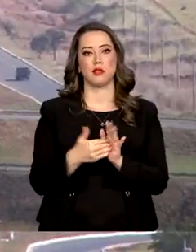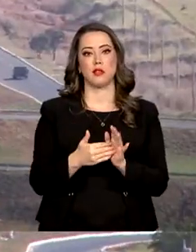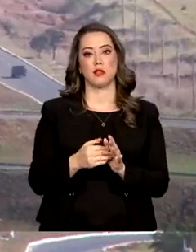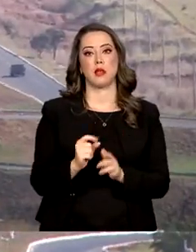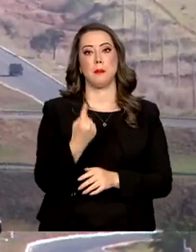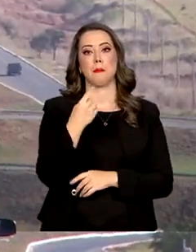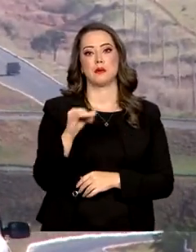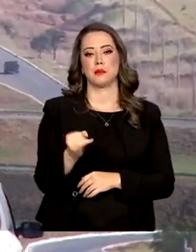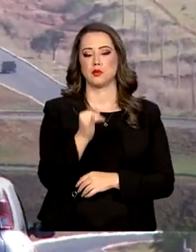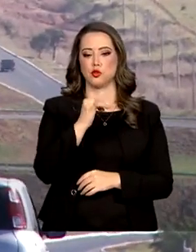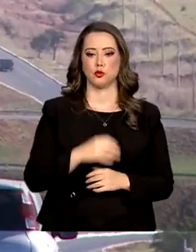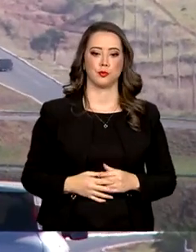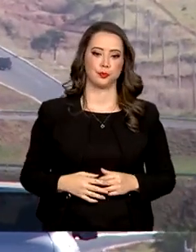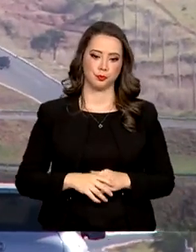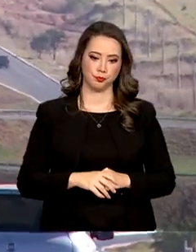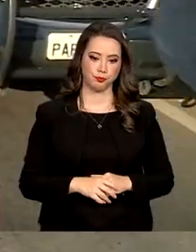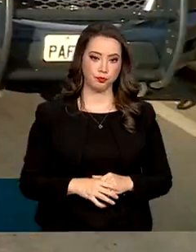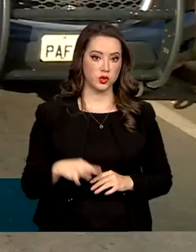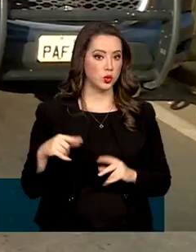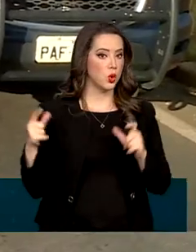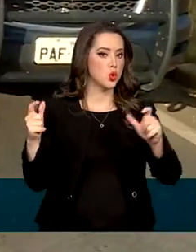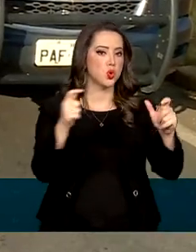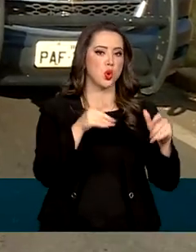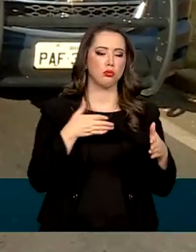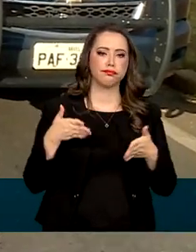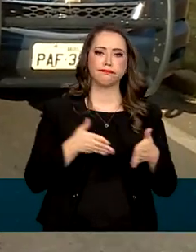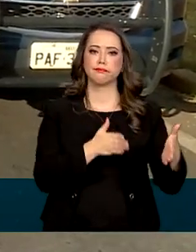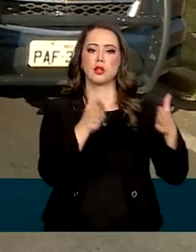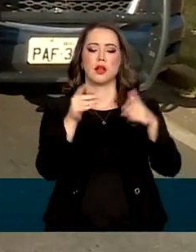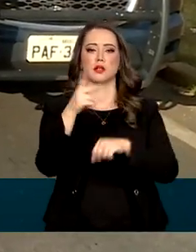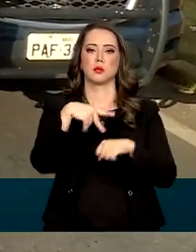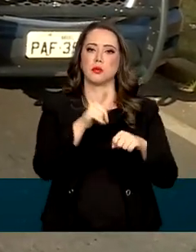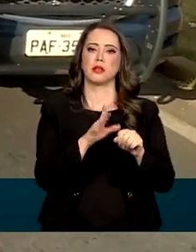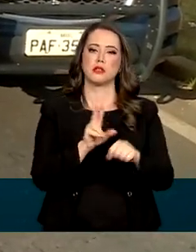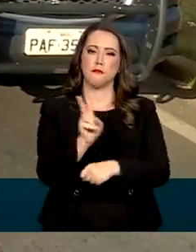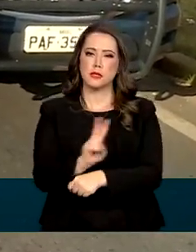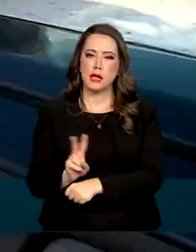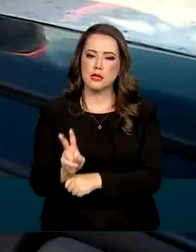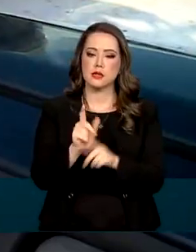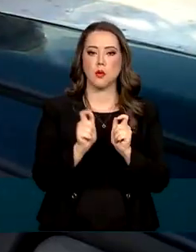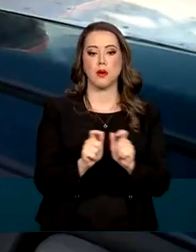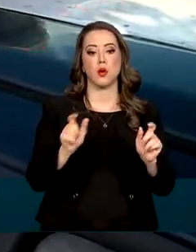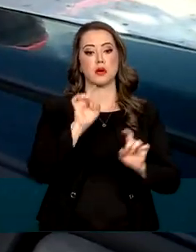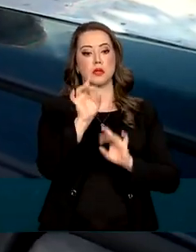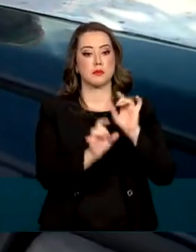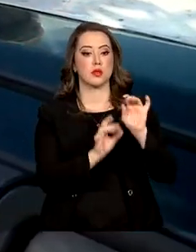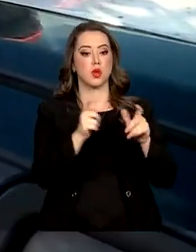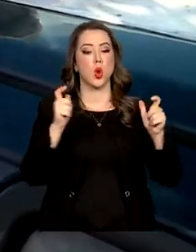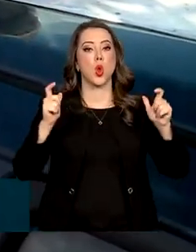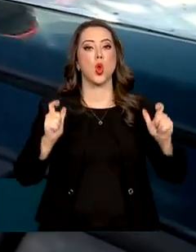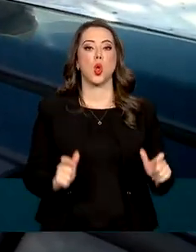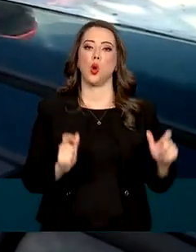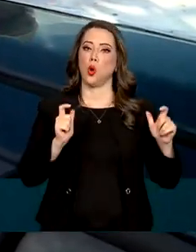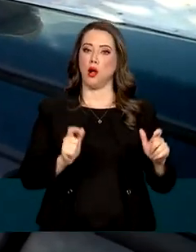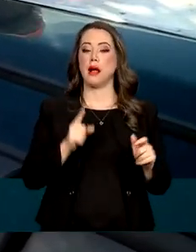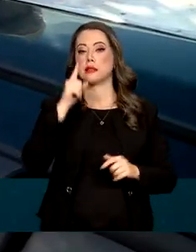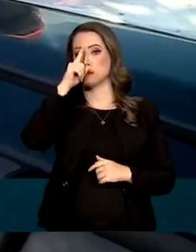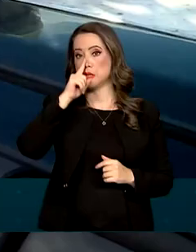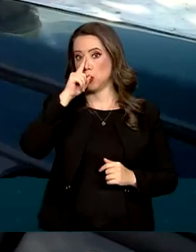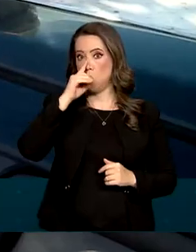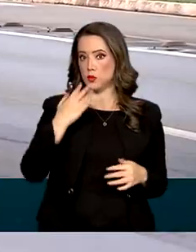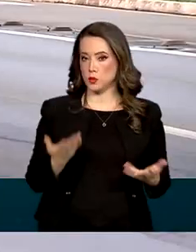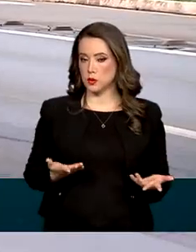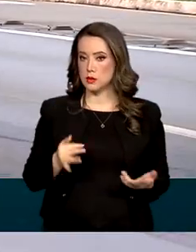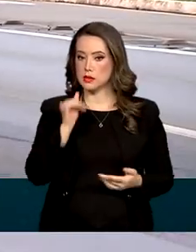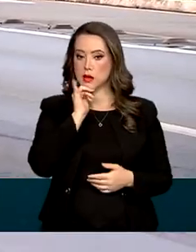Todas as rodovias e estradas do país terão a fiscalização reforçada, em especial em trechos considerados de alto risco,